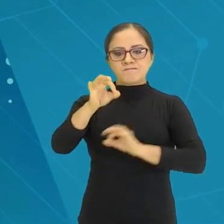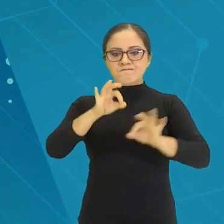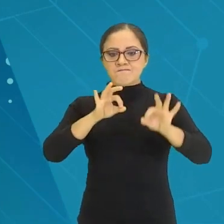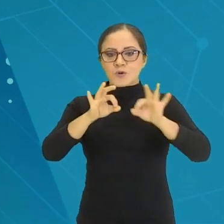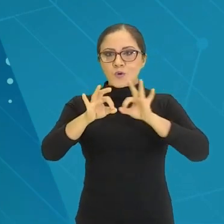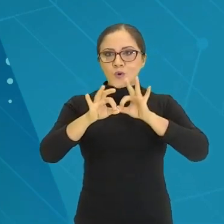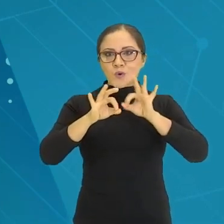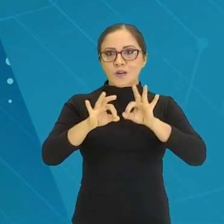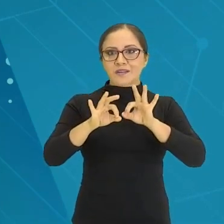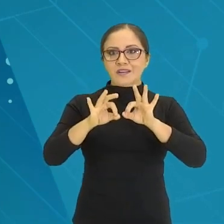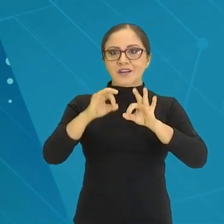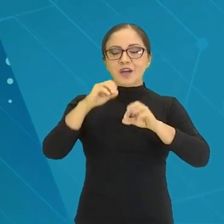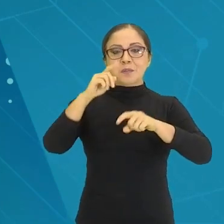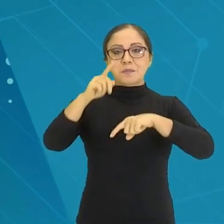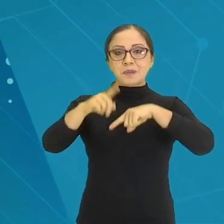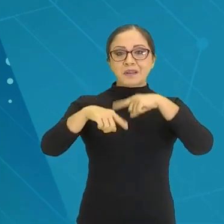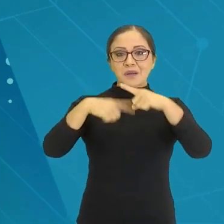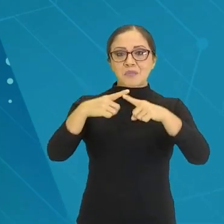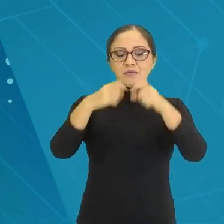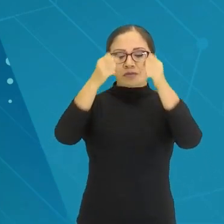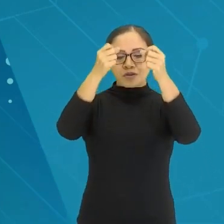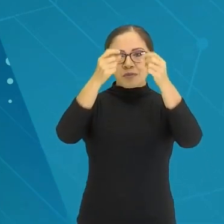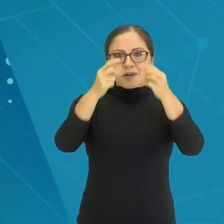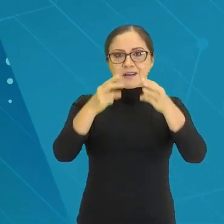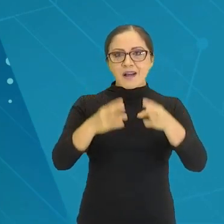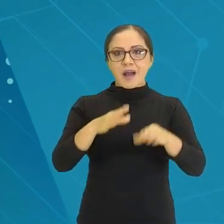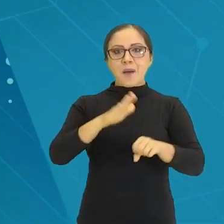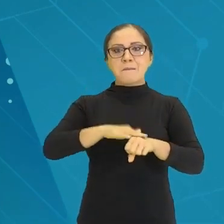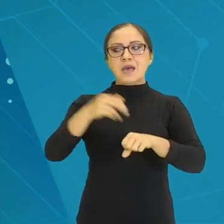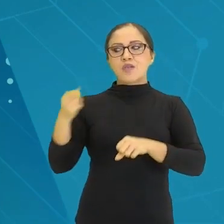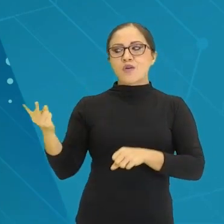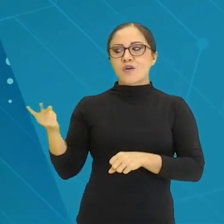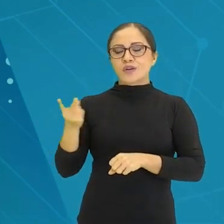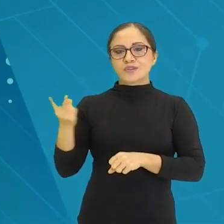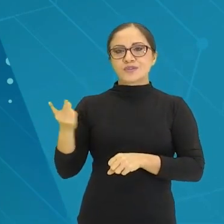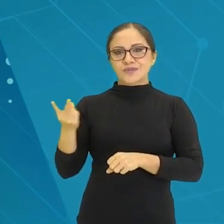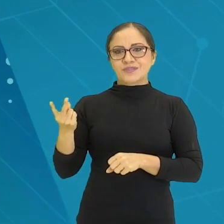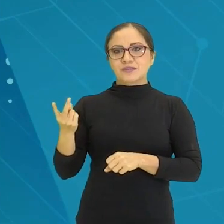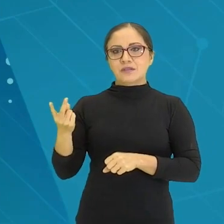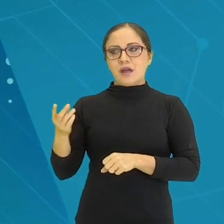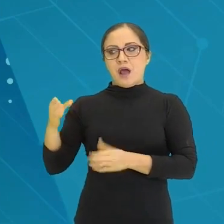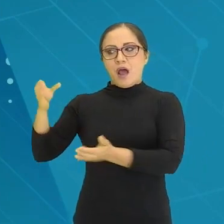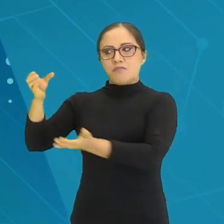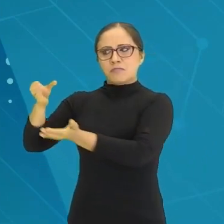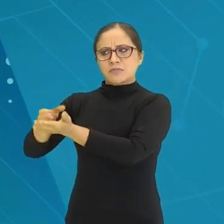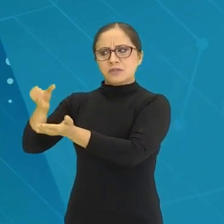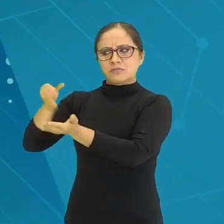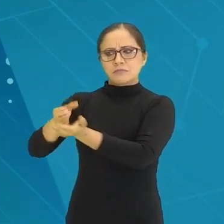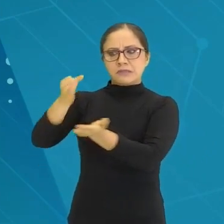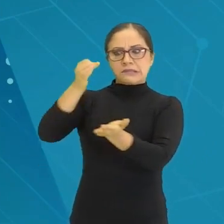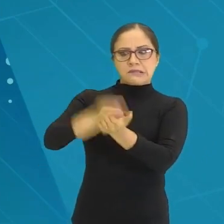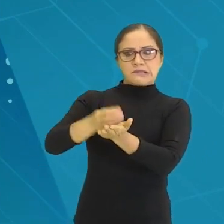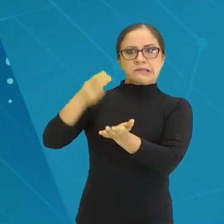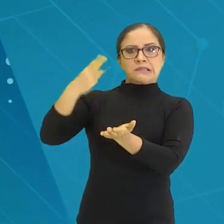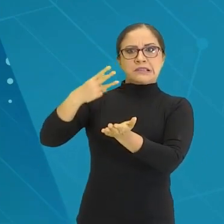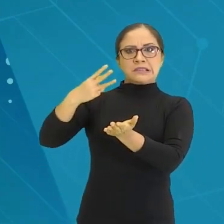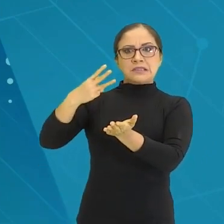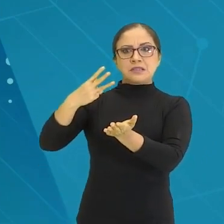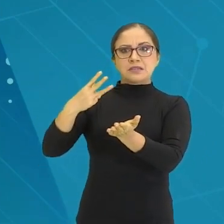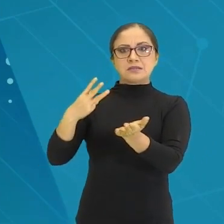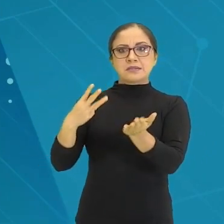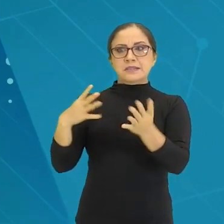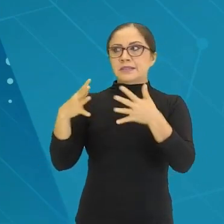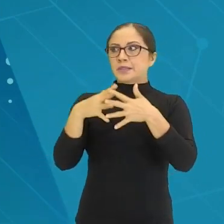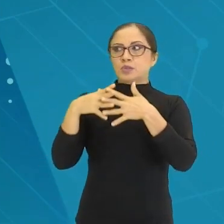ela explique melhor as duas situações. Quando apresenta a terceira situação, o terceiro copo, desequilibra mais uma vez